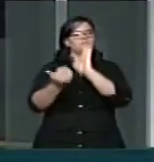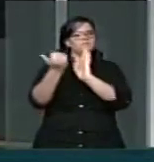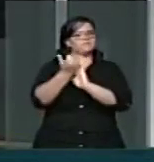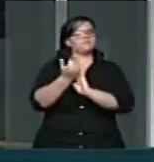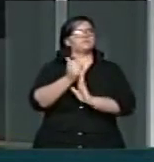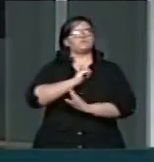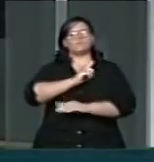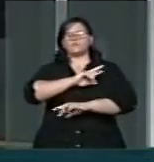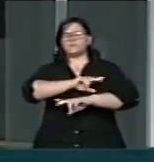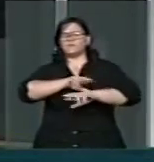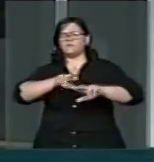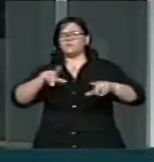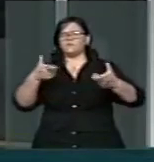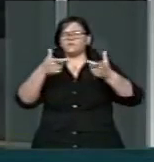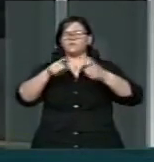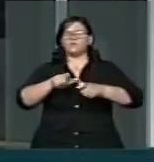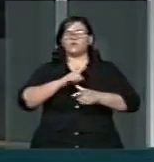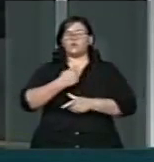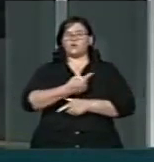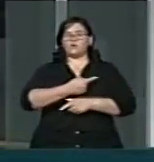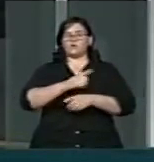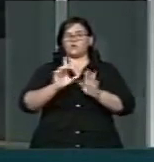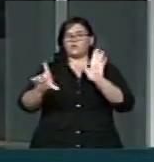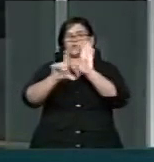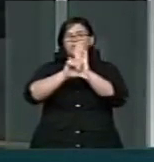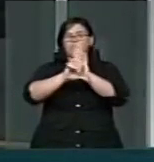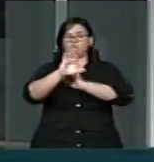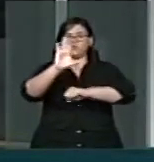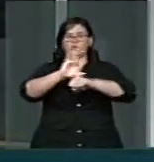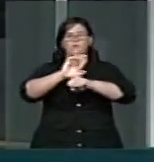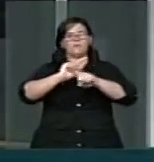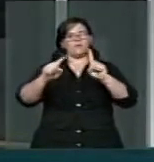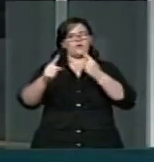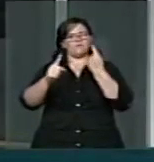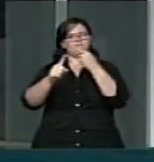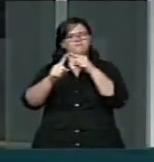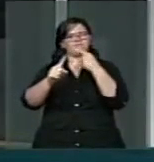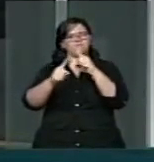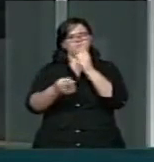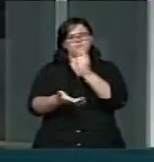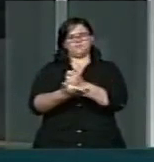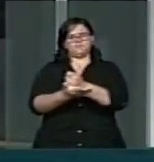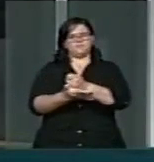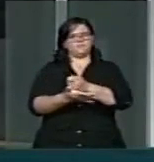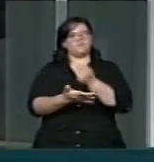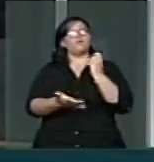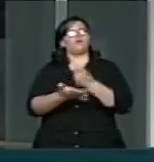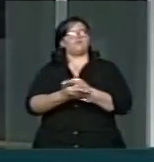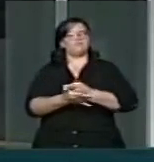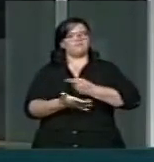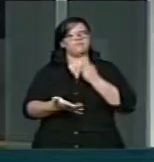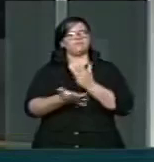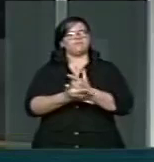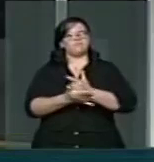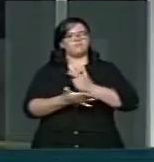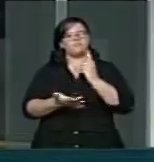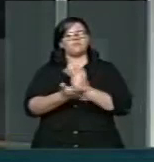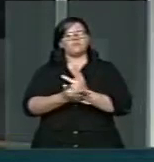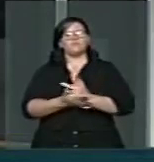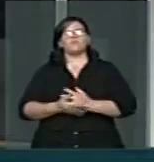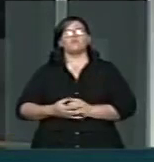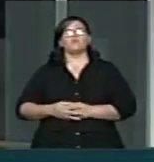em vários pontos da nossa legislação, mas os desafios ainda persistem. Desafios como as inovações